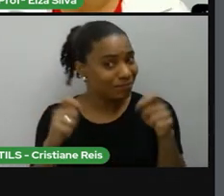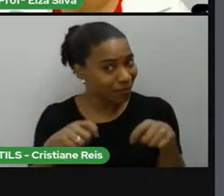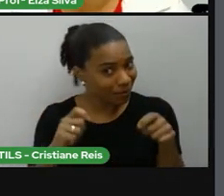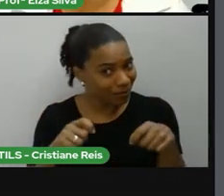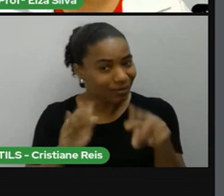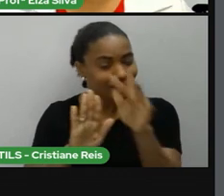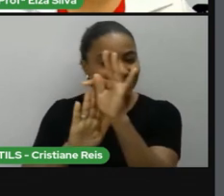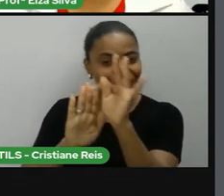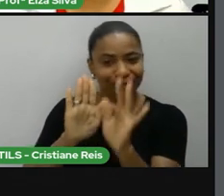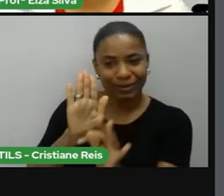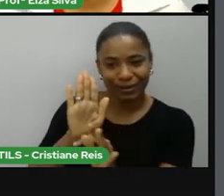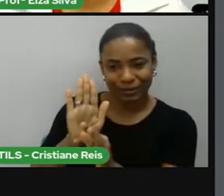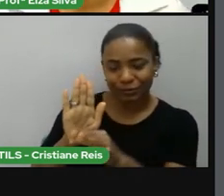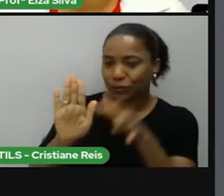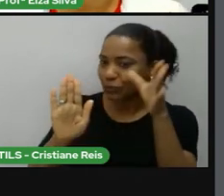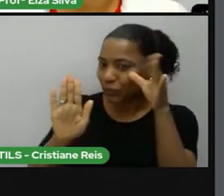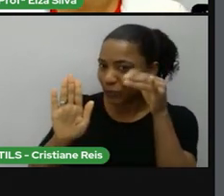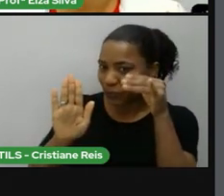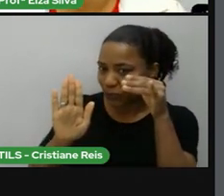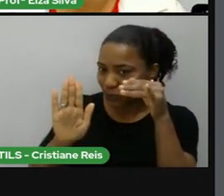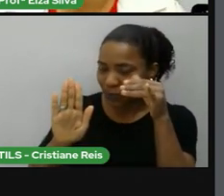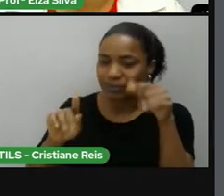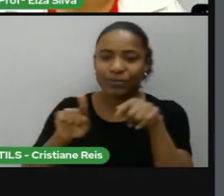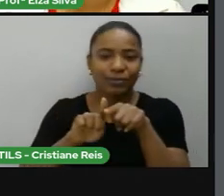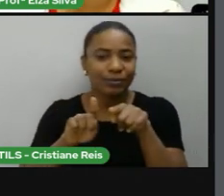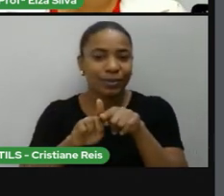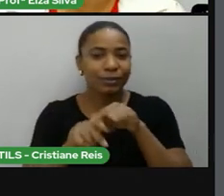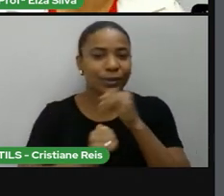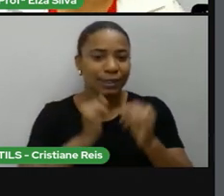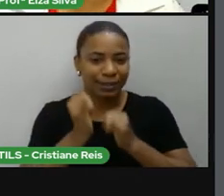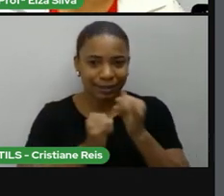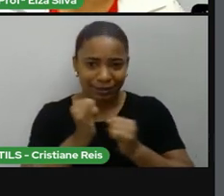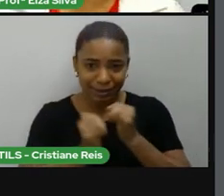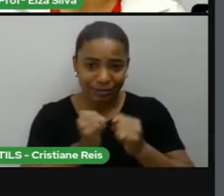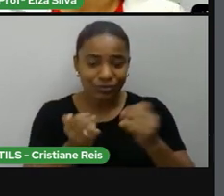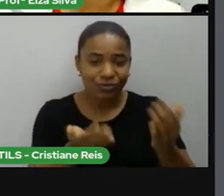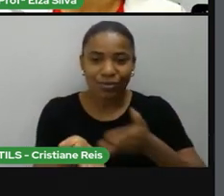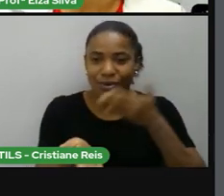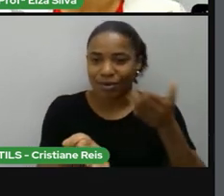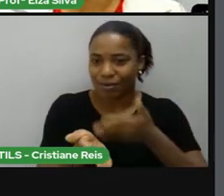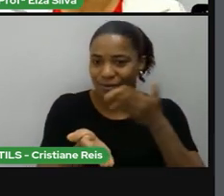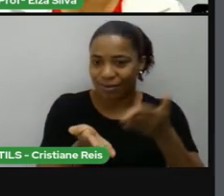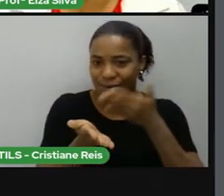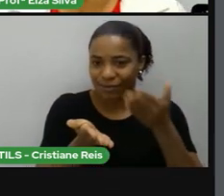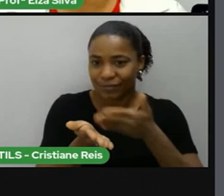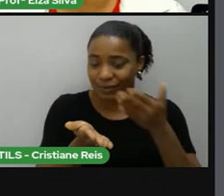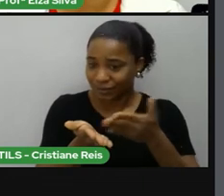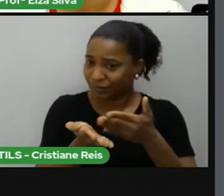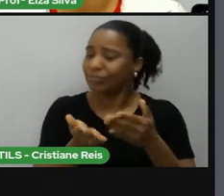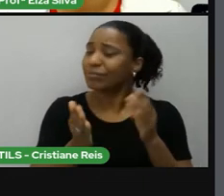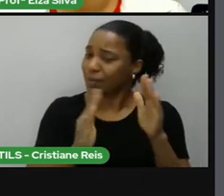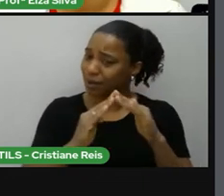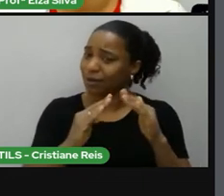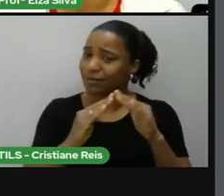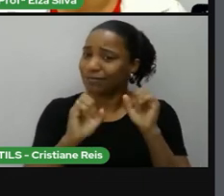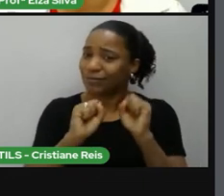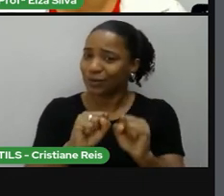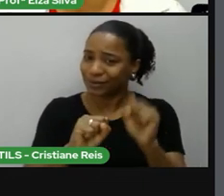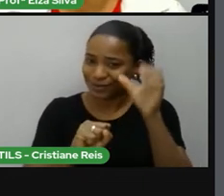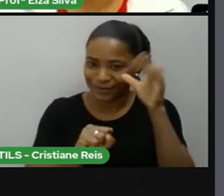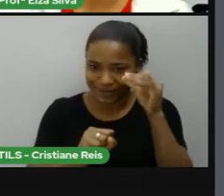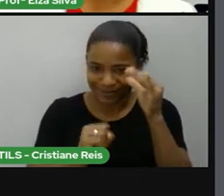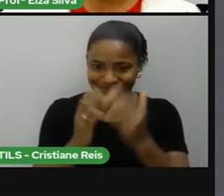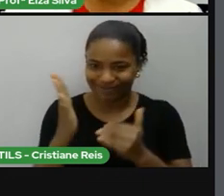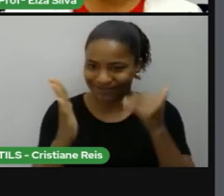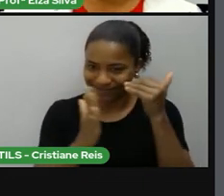sobre essa autora na internet ou em livros que você possa ter à disposição. Ok?